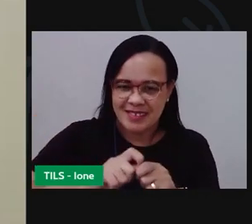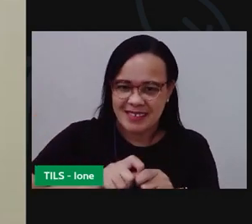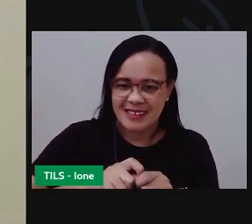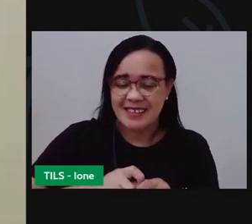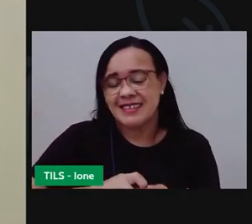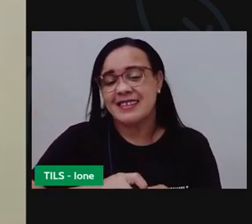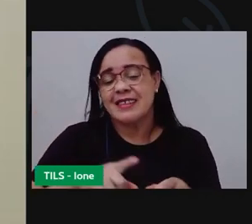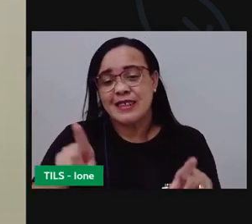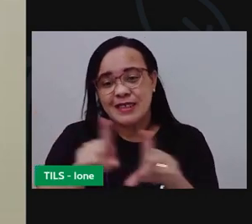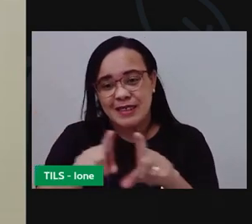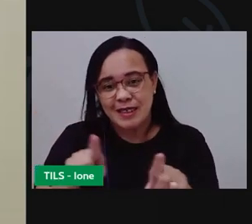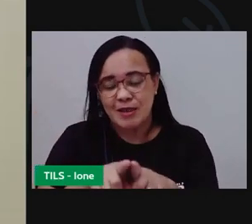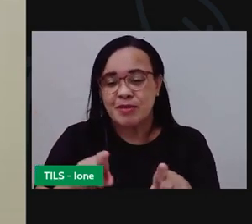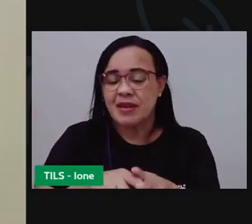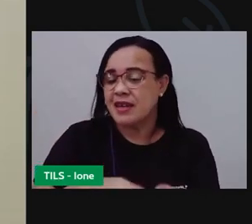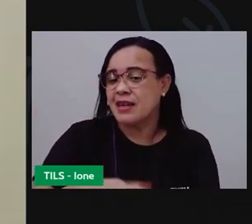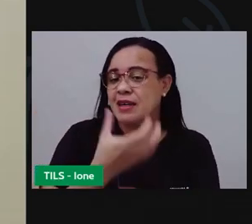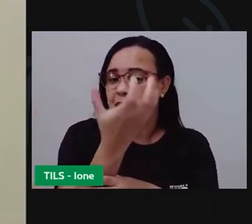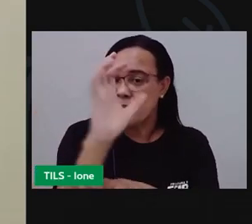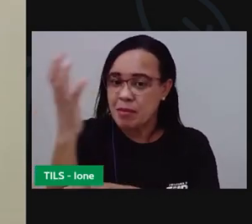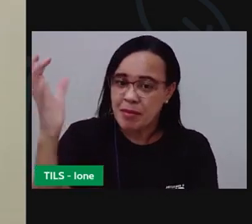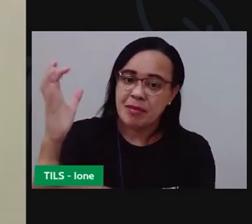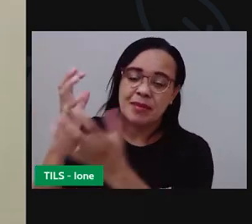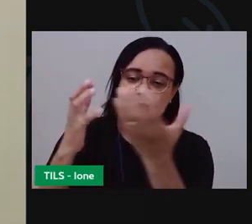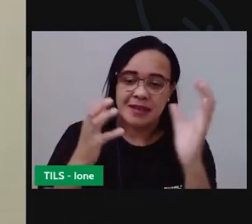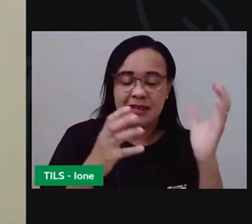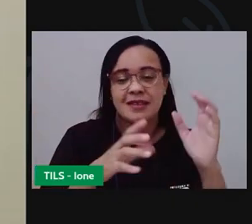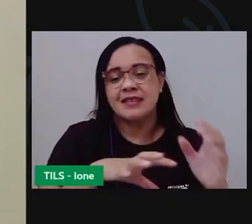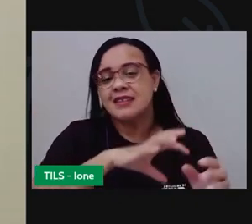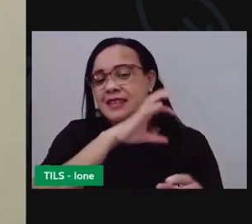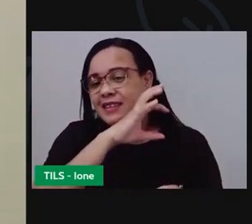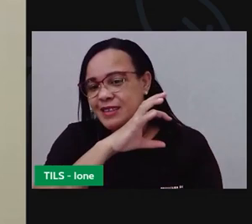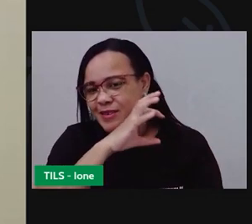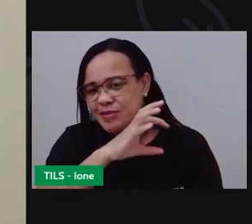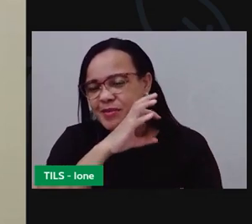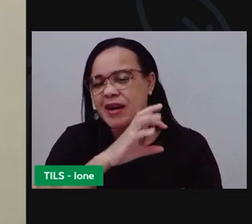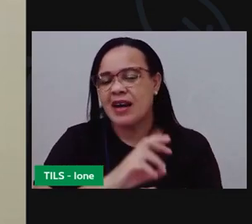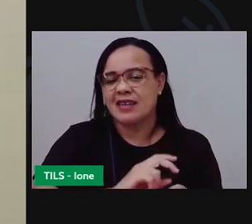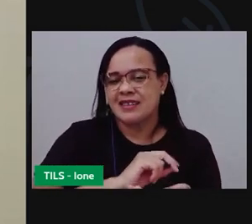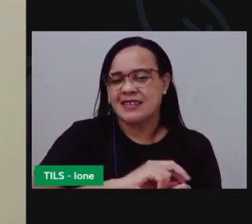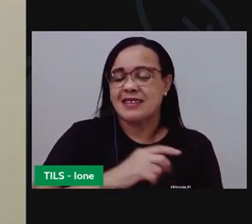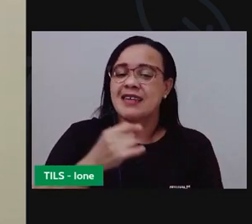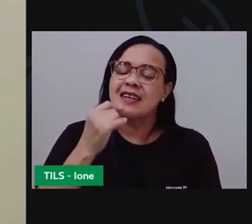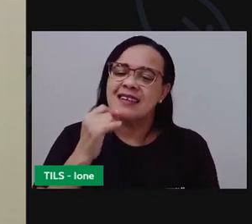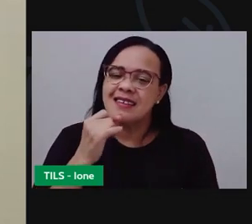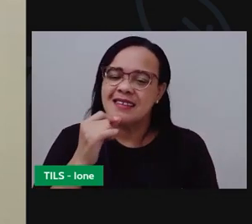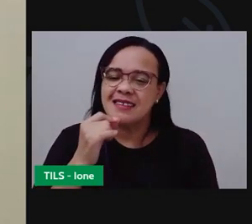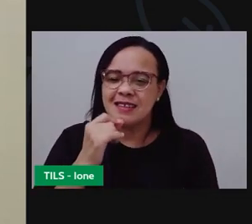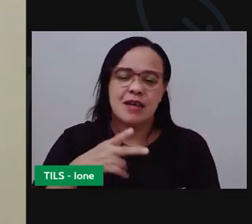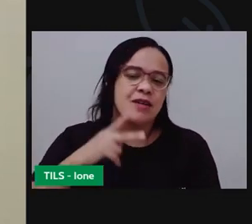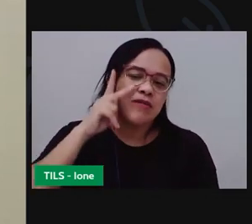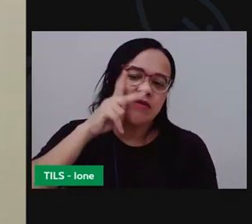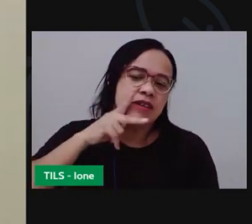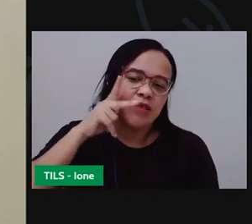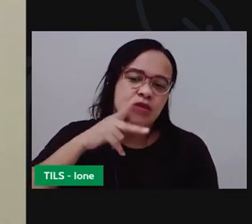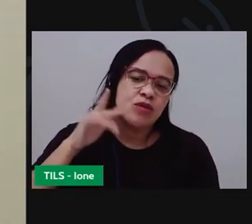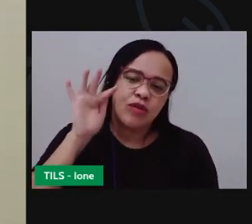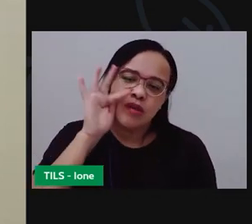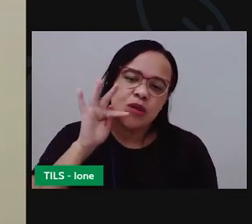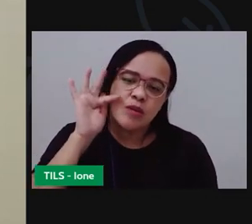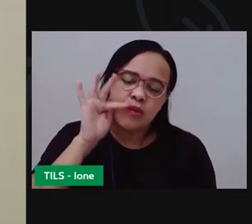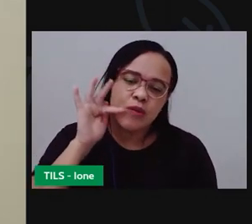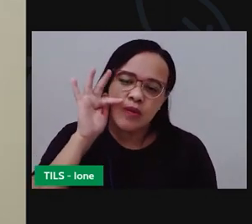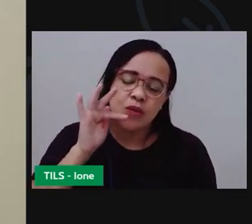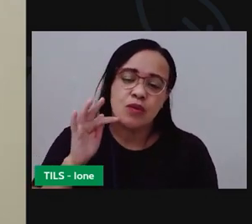plantas e animais esses resíduos como cascas de legumes de verduras cascas de